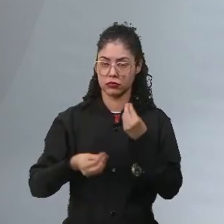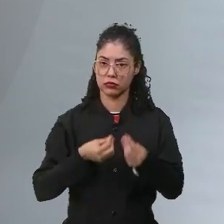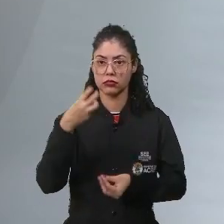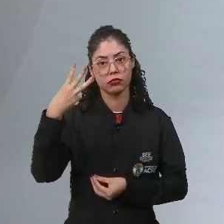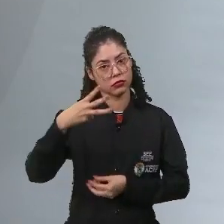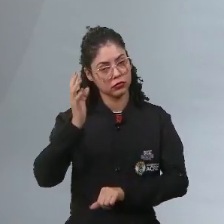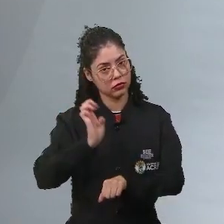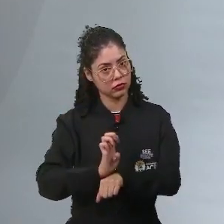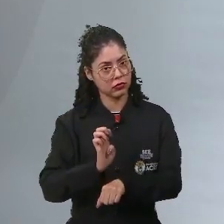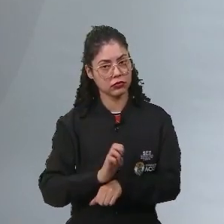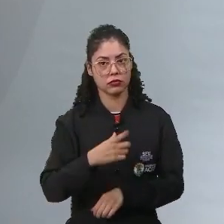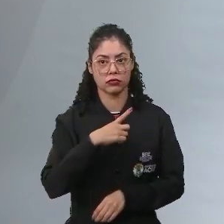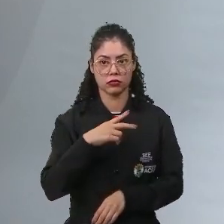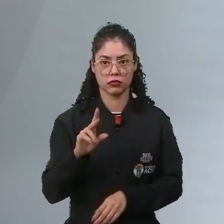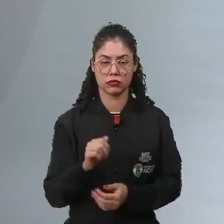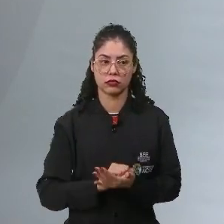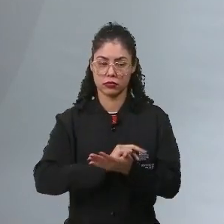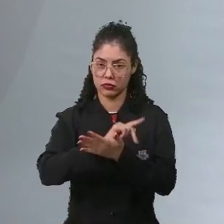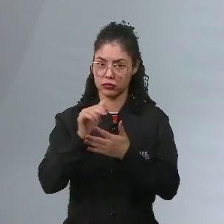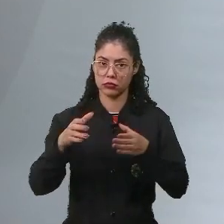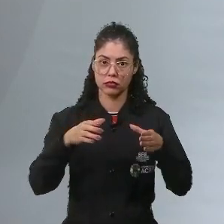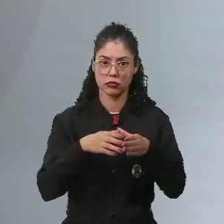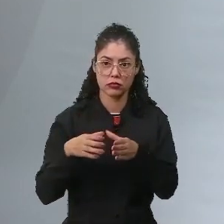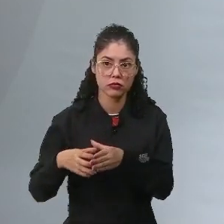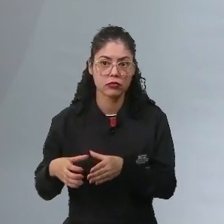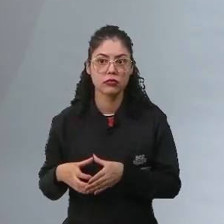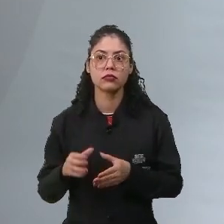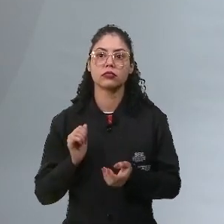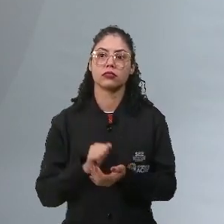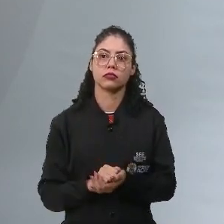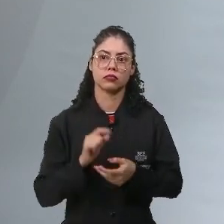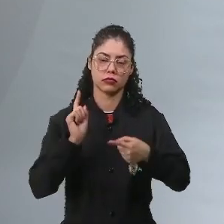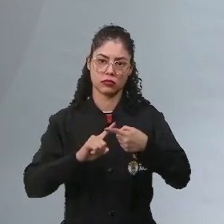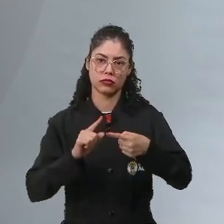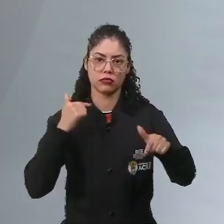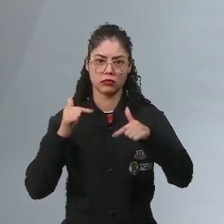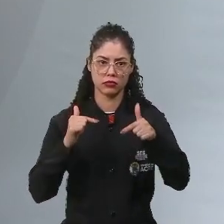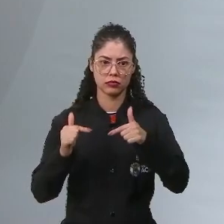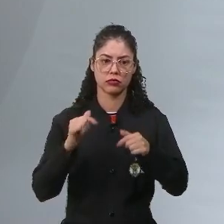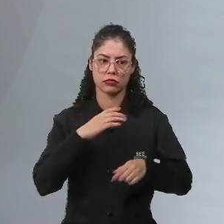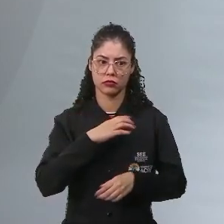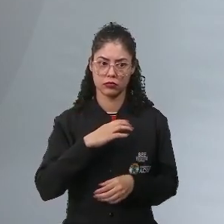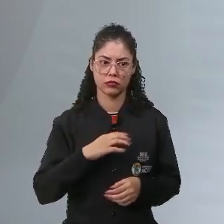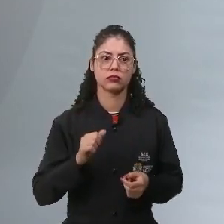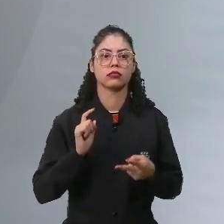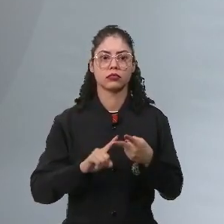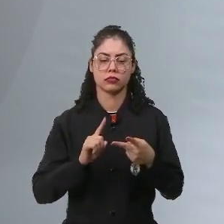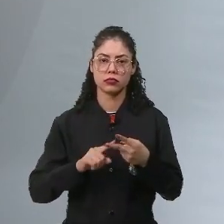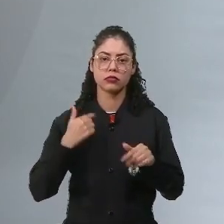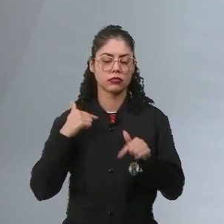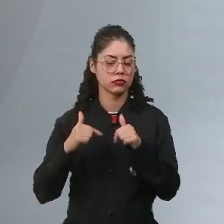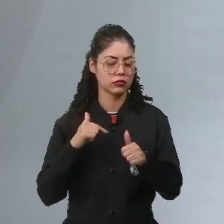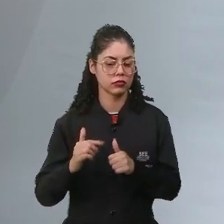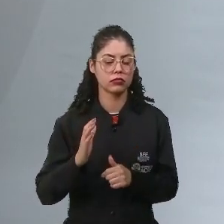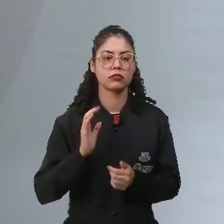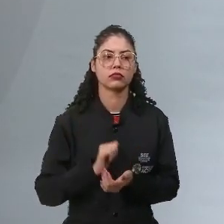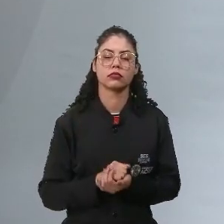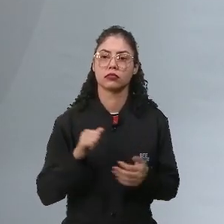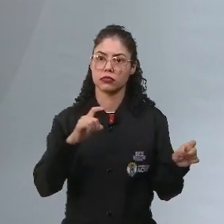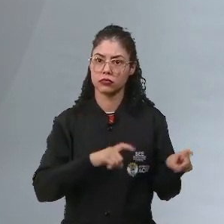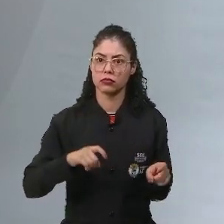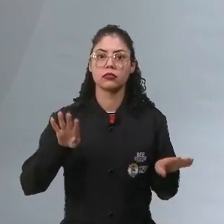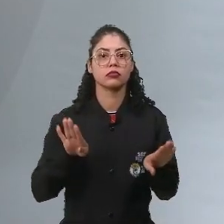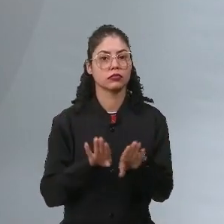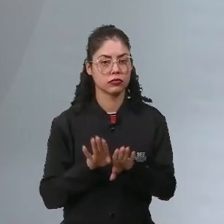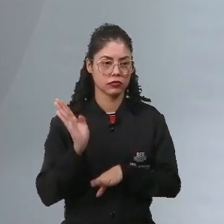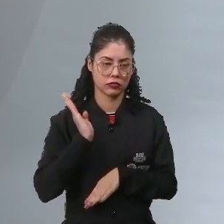Terceiro Estado, ele era heterogêneo, tinham vários grupos, tinham os camponeses, trabalhadores urbanos, rurais, os próprios burgueses que